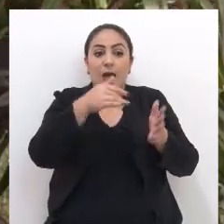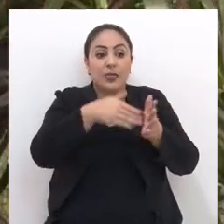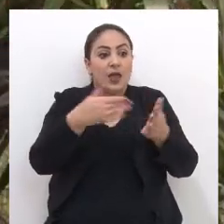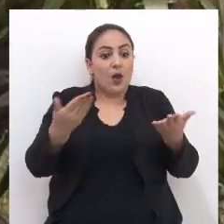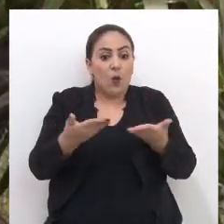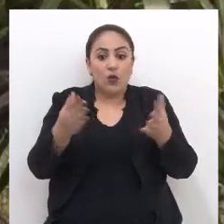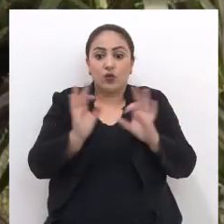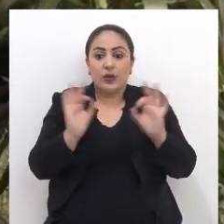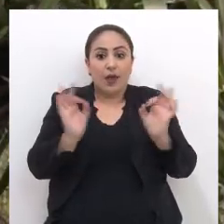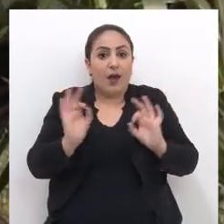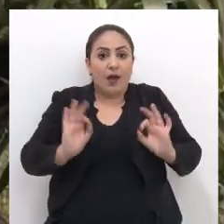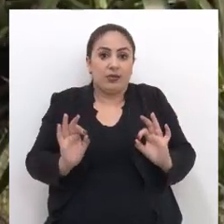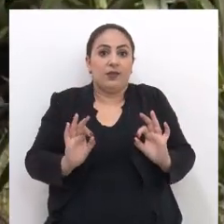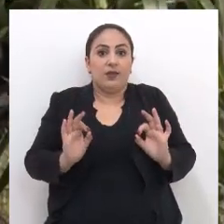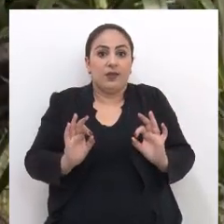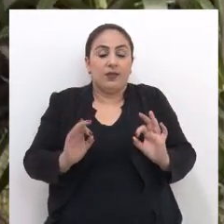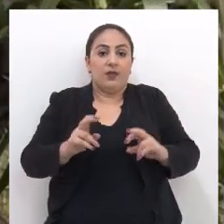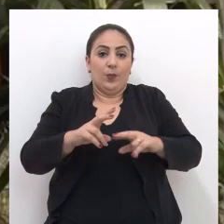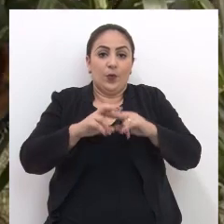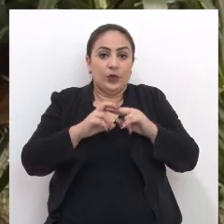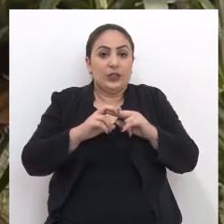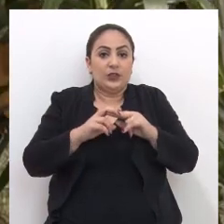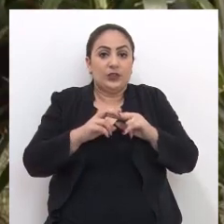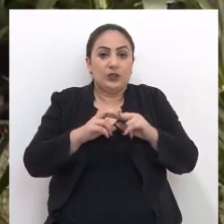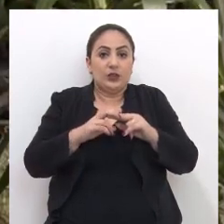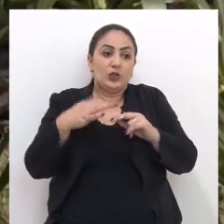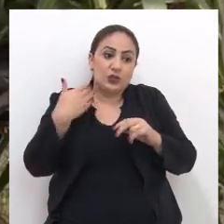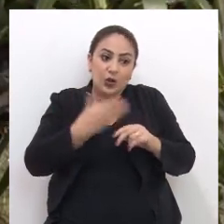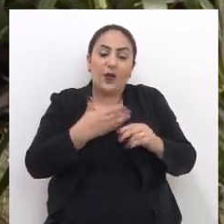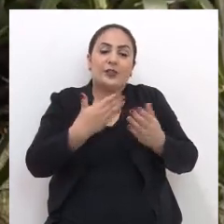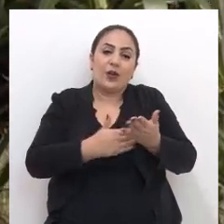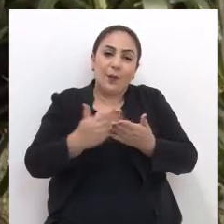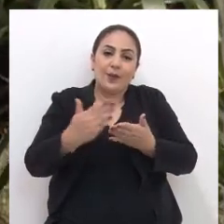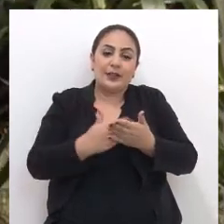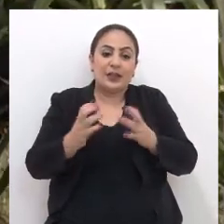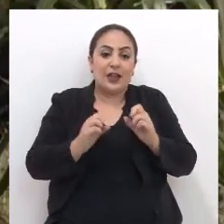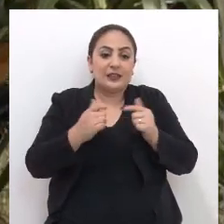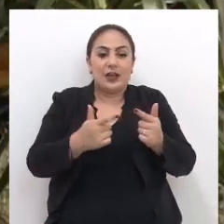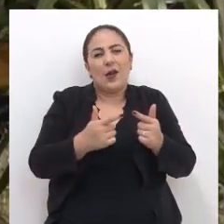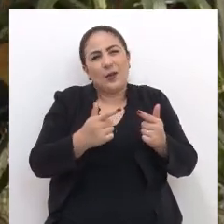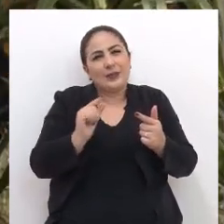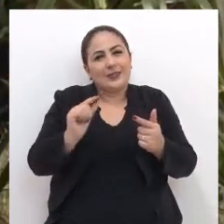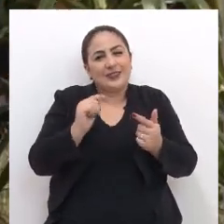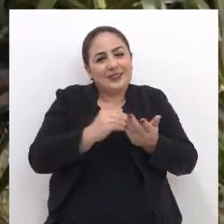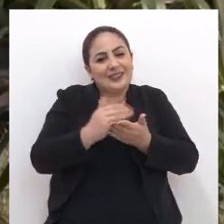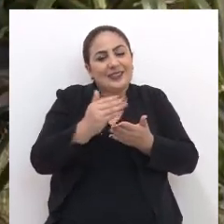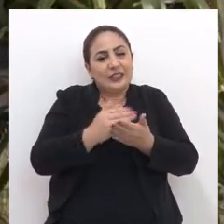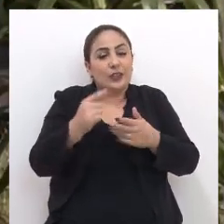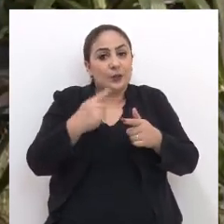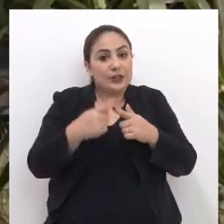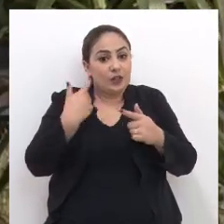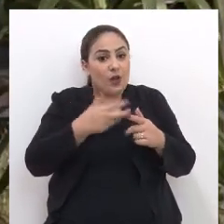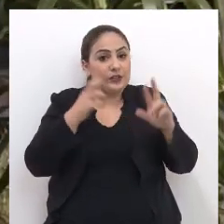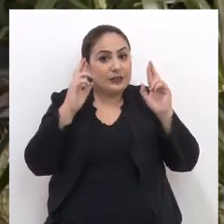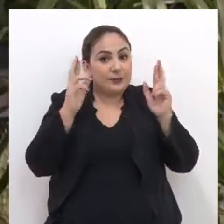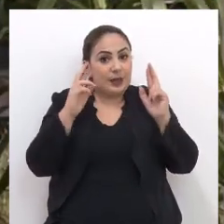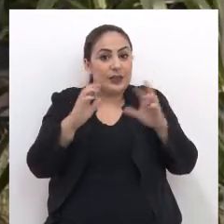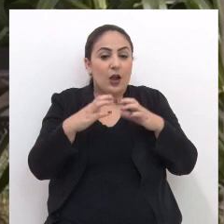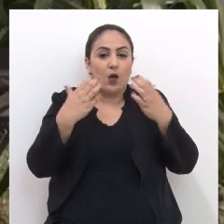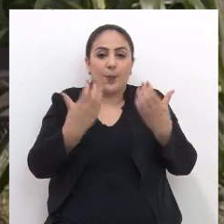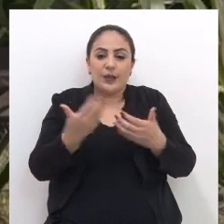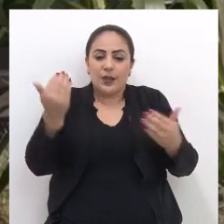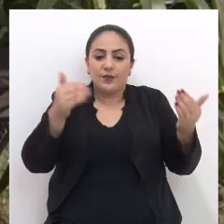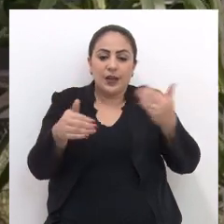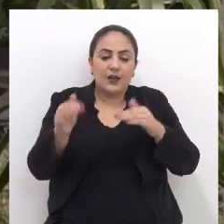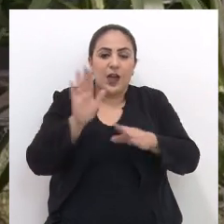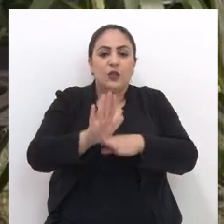uma praça e até hoje não foi, né? Ninguém tomou a iniciativa e a gente está tomando uma partezinha. Porque a gente espera que